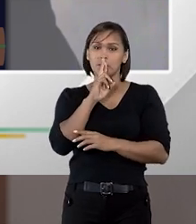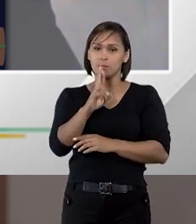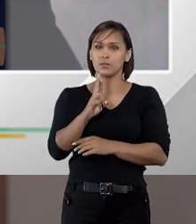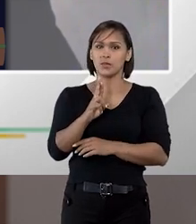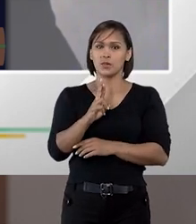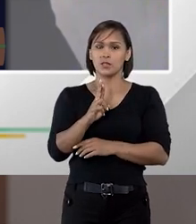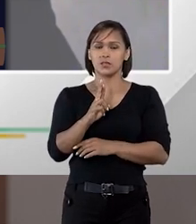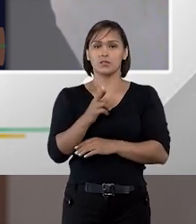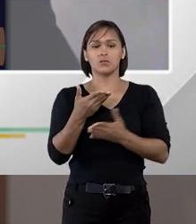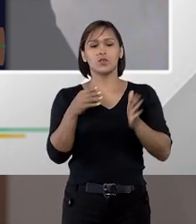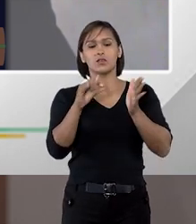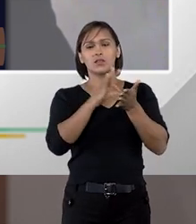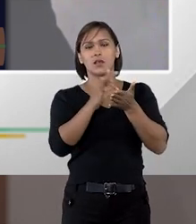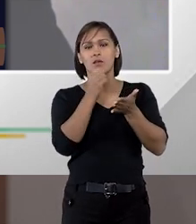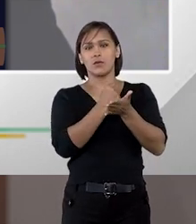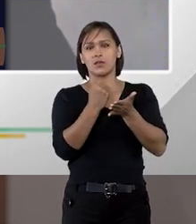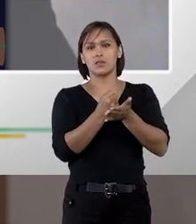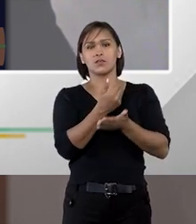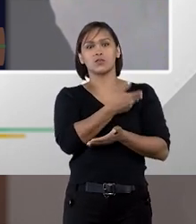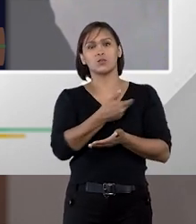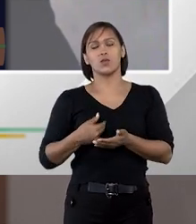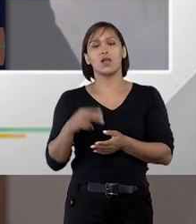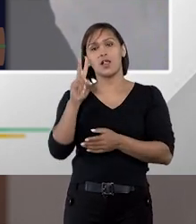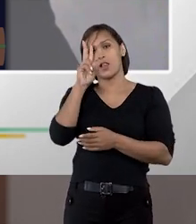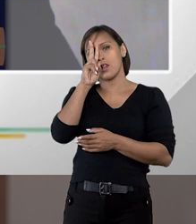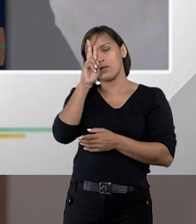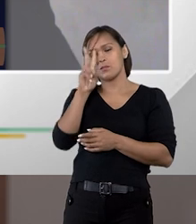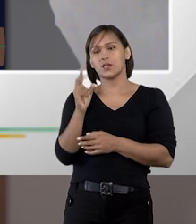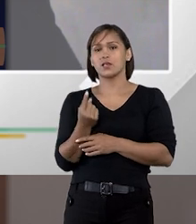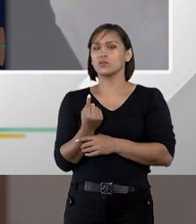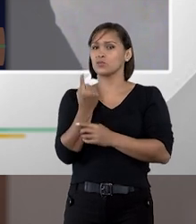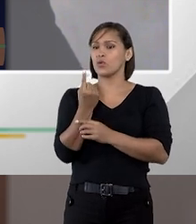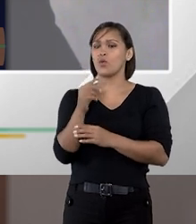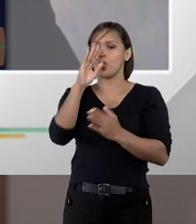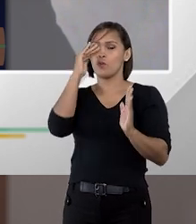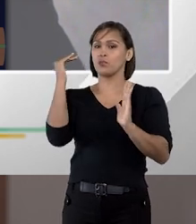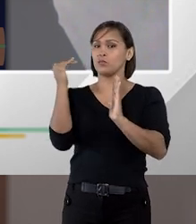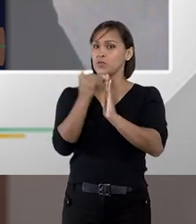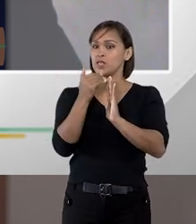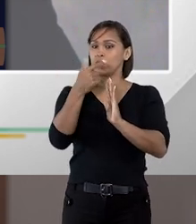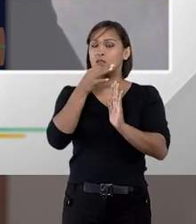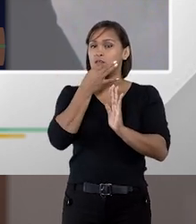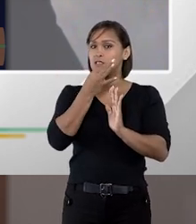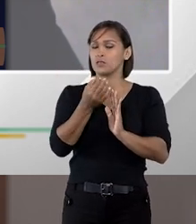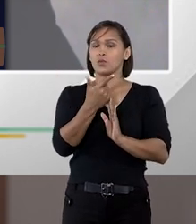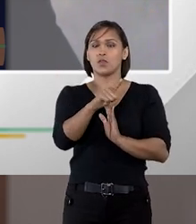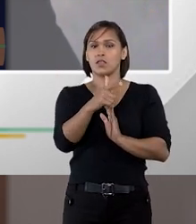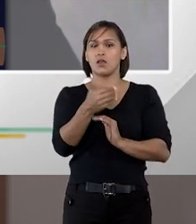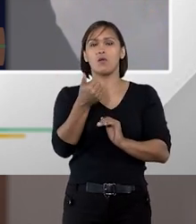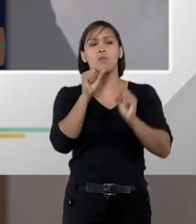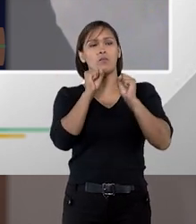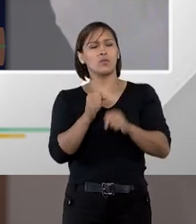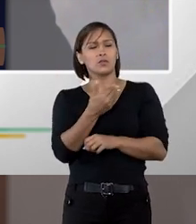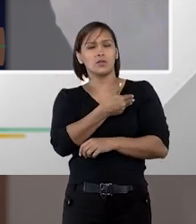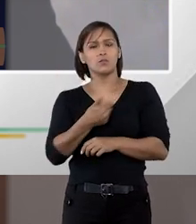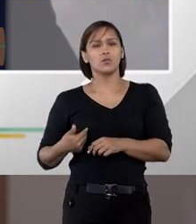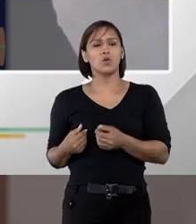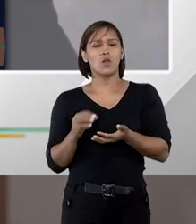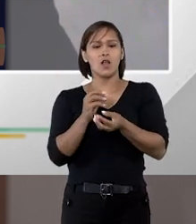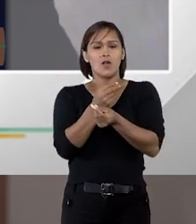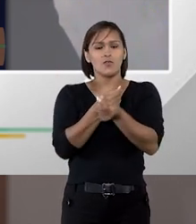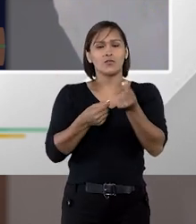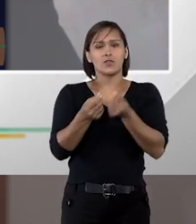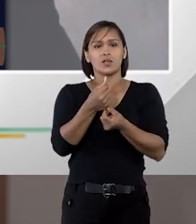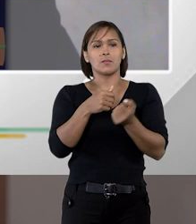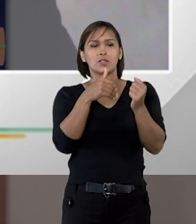solução no âmbito das contratações públicas lembrando que ela não é obrigatória essa solução o poder público não vai trazer